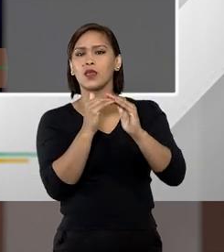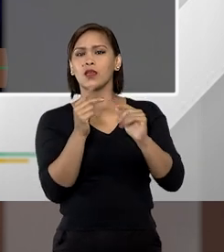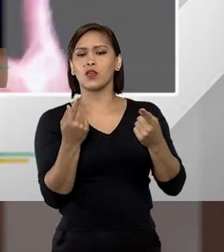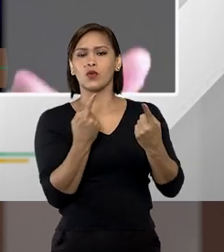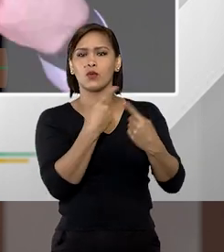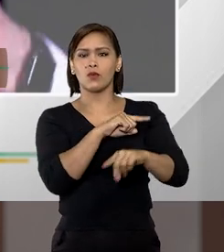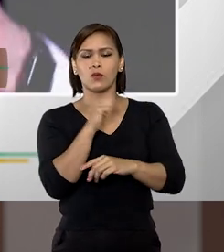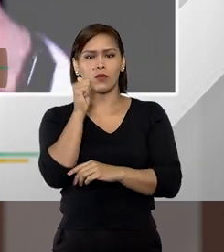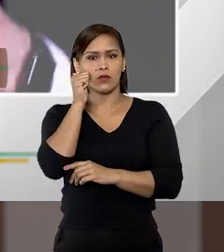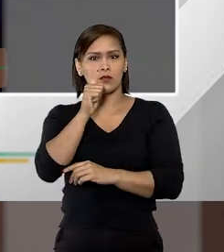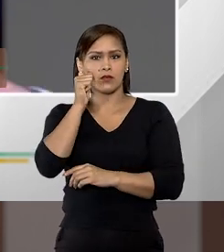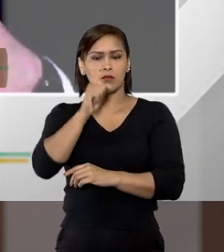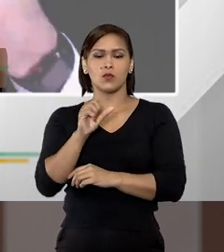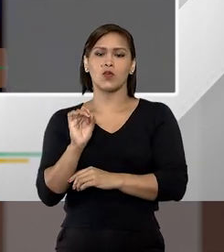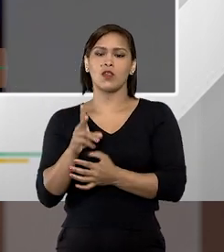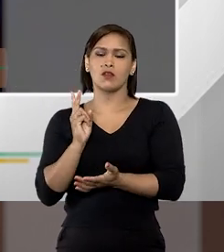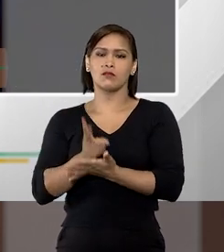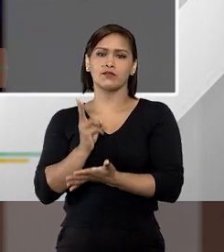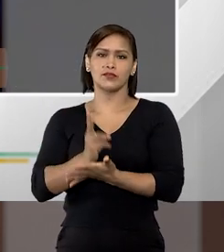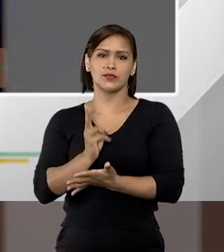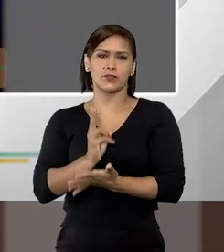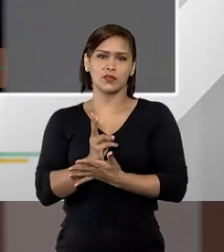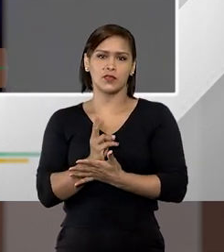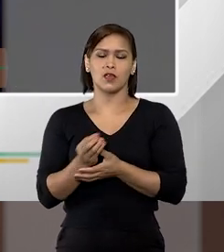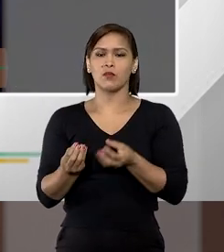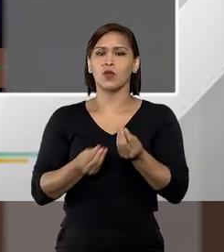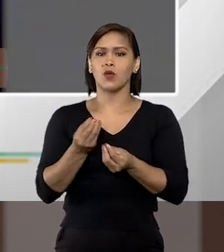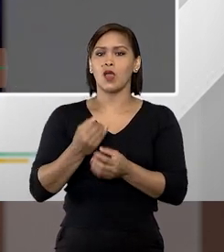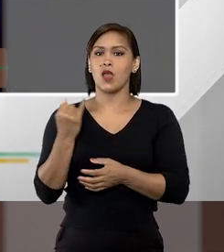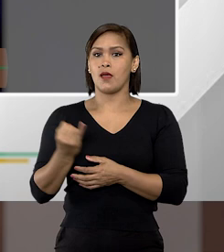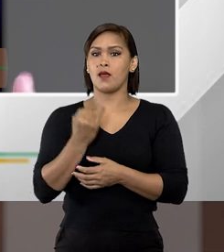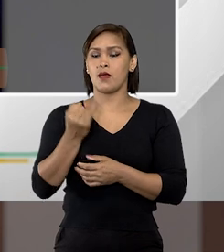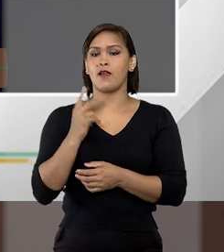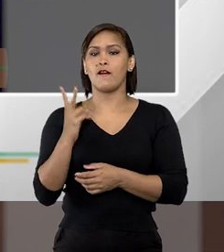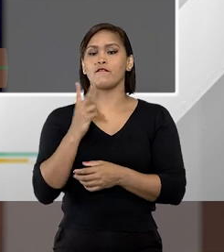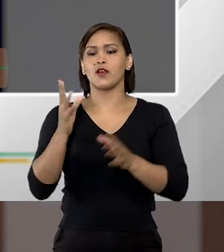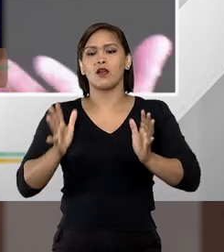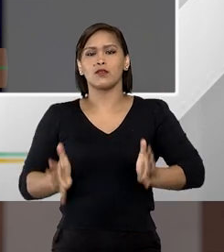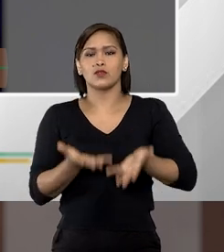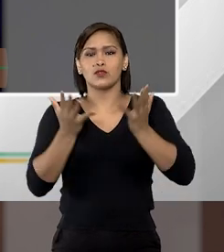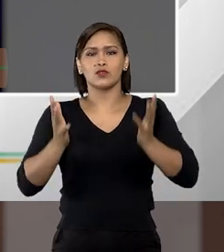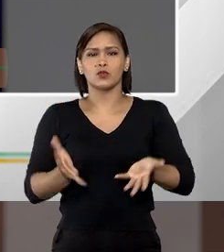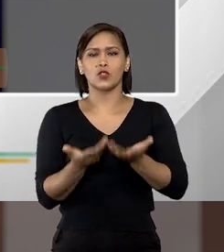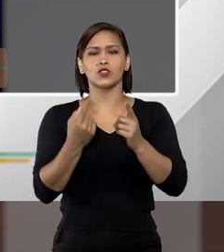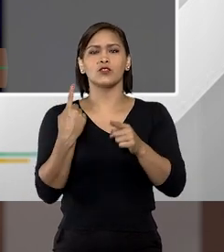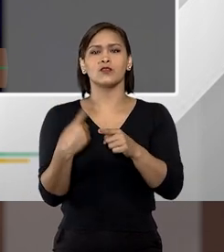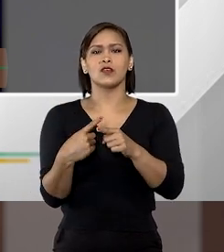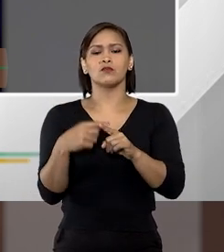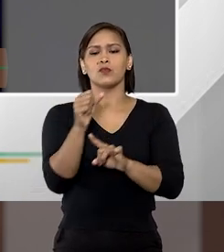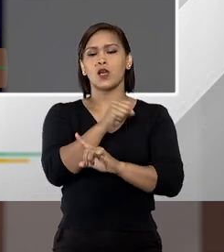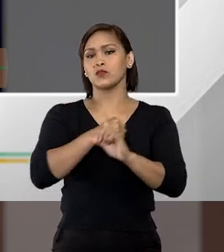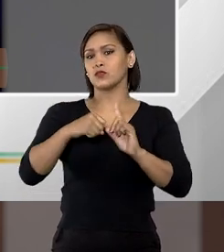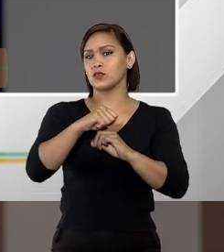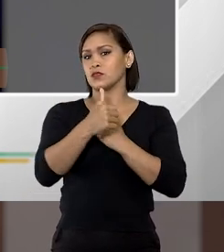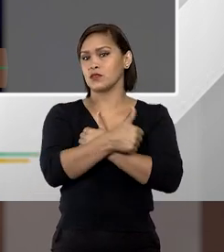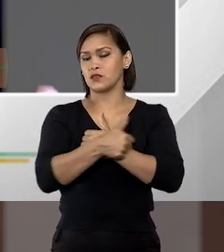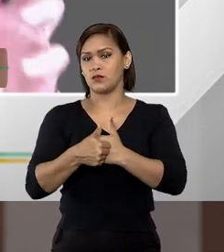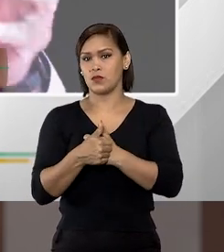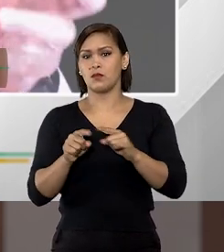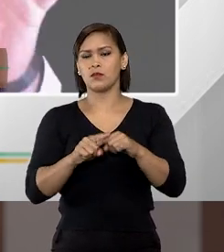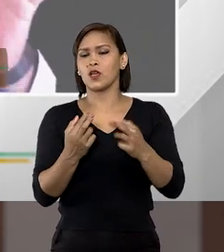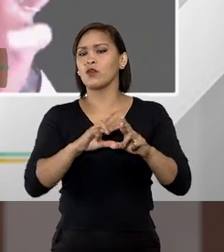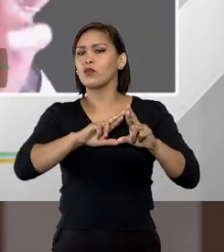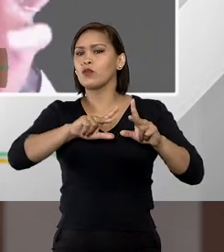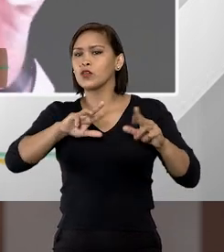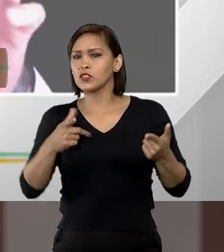mulher era sempre tido como relevante valor, motivado por um relevante valor social ou moral. Mas